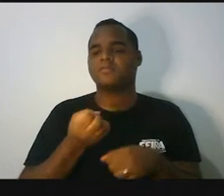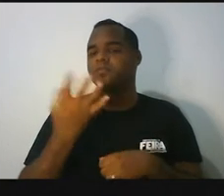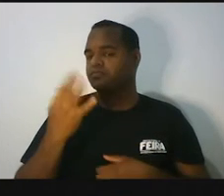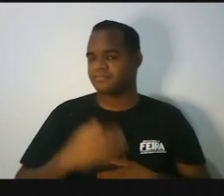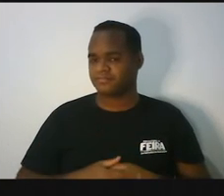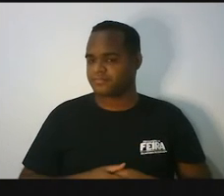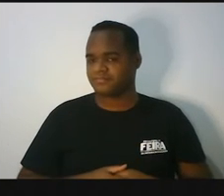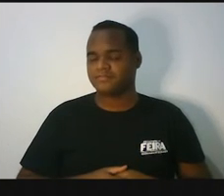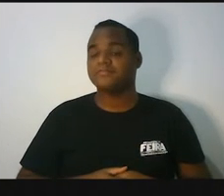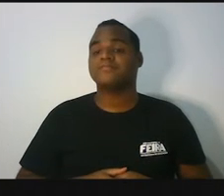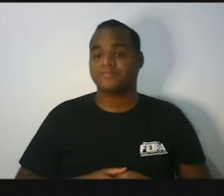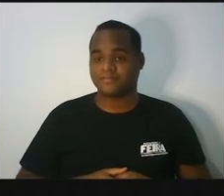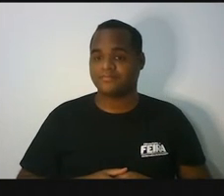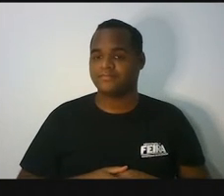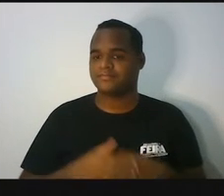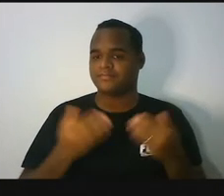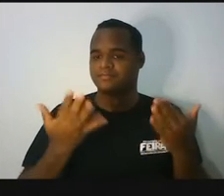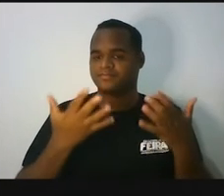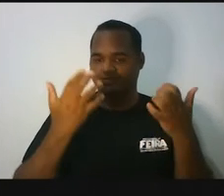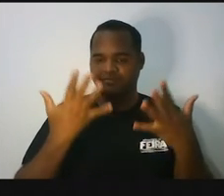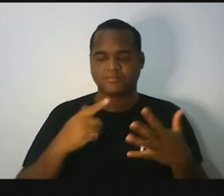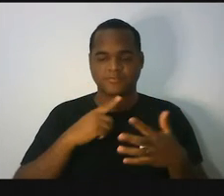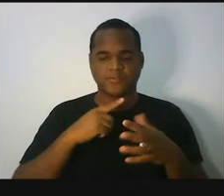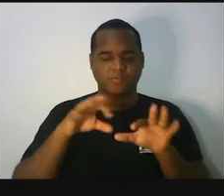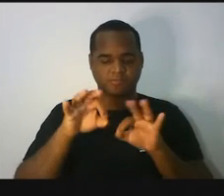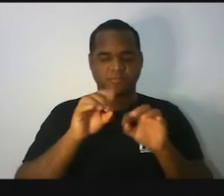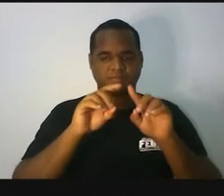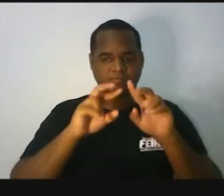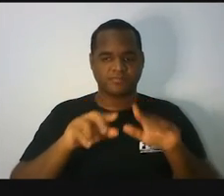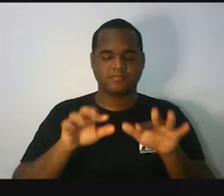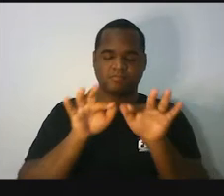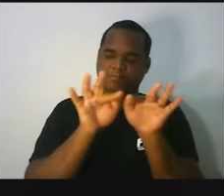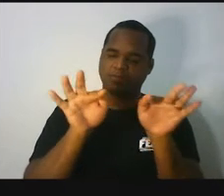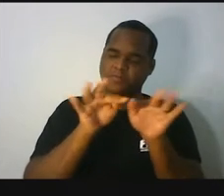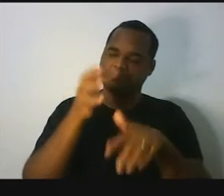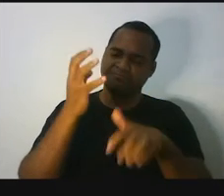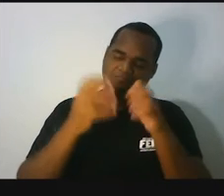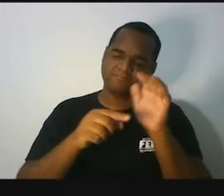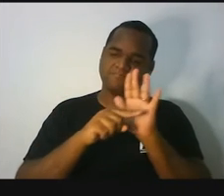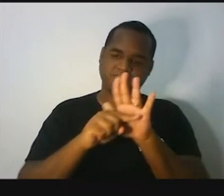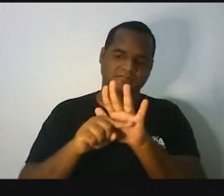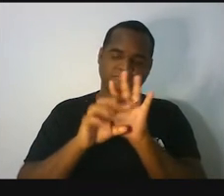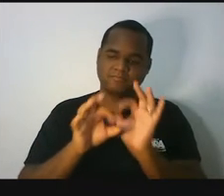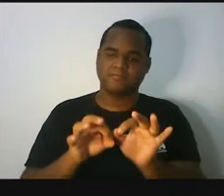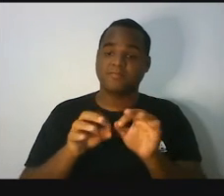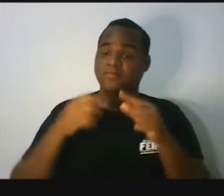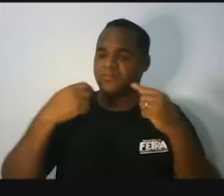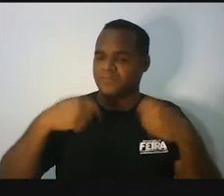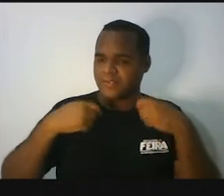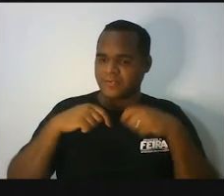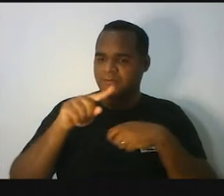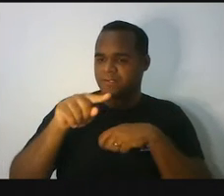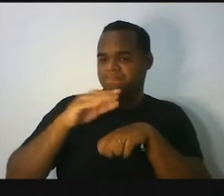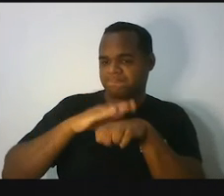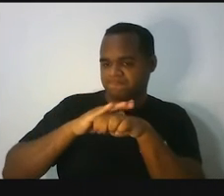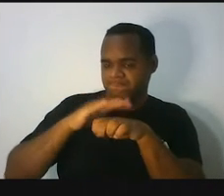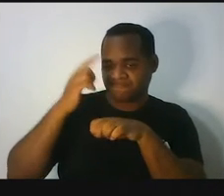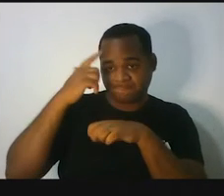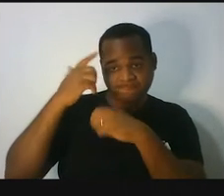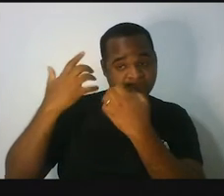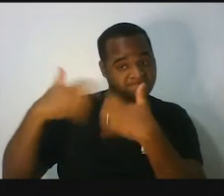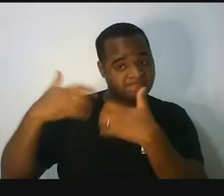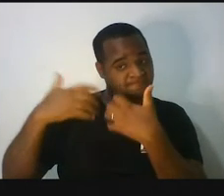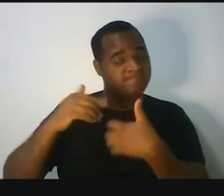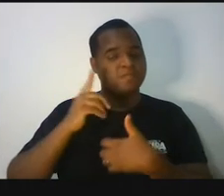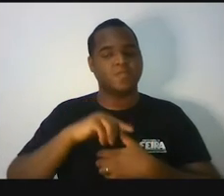que a gente vai fazer e é uma coisa muito simples. Eu só preciso que você me acompanhe no raciocínio, tá?